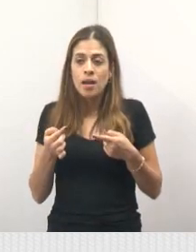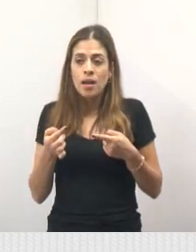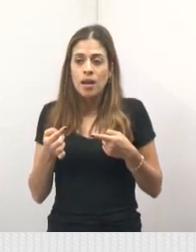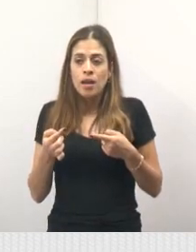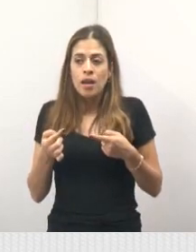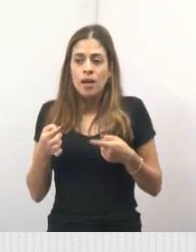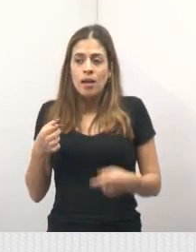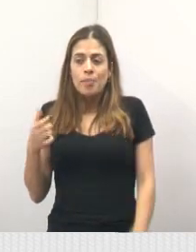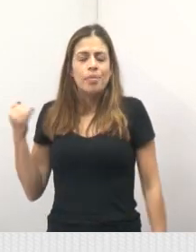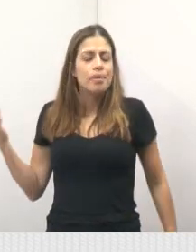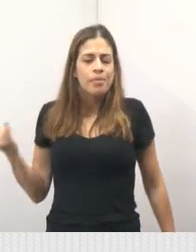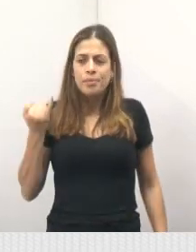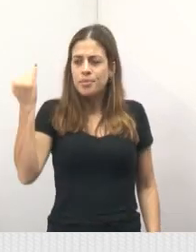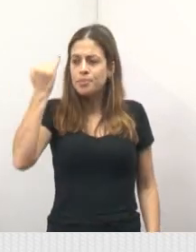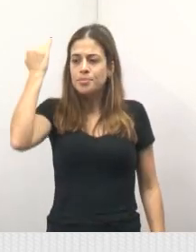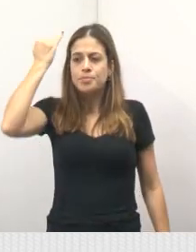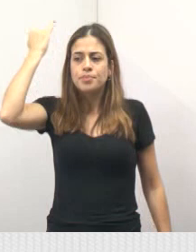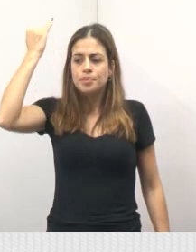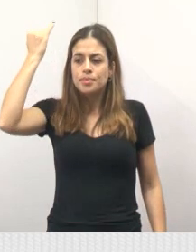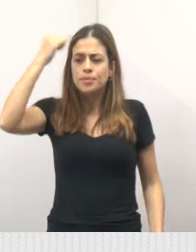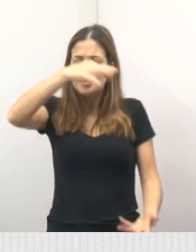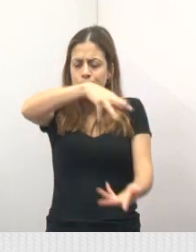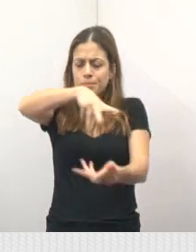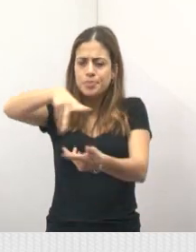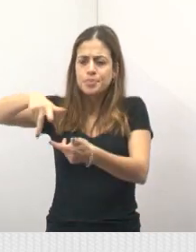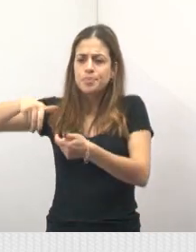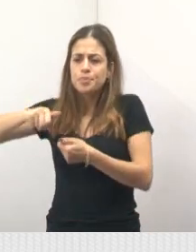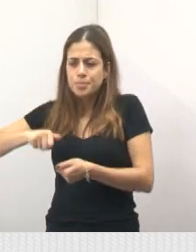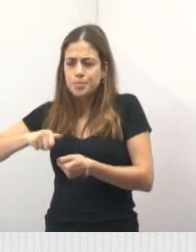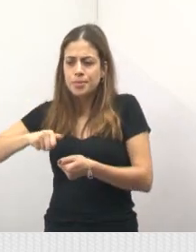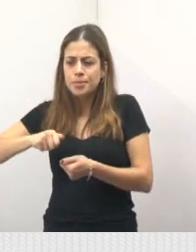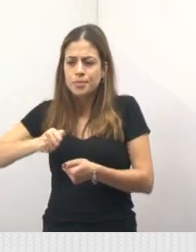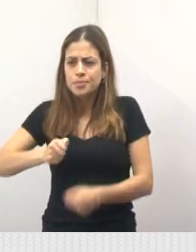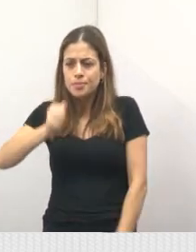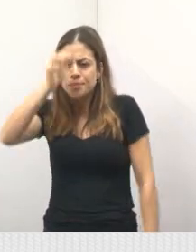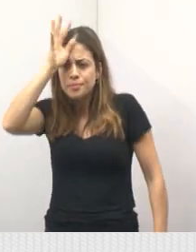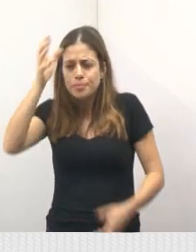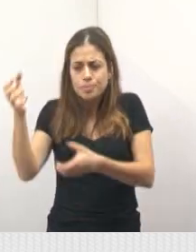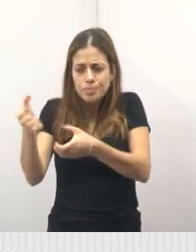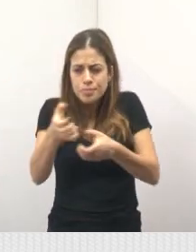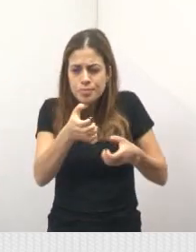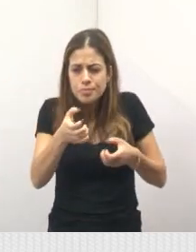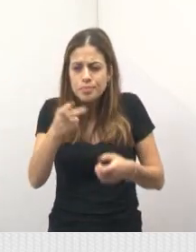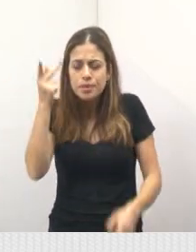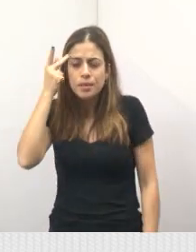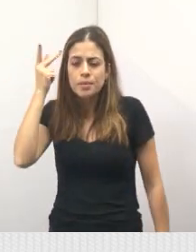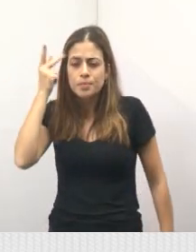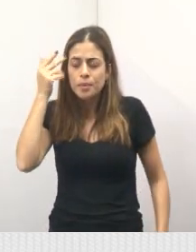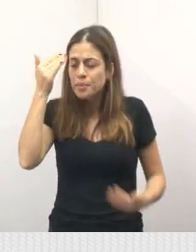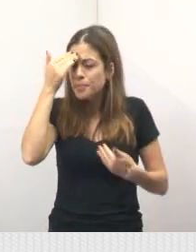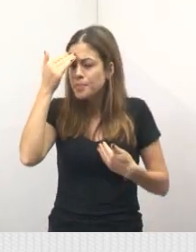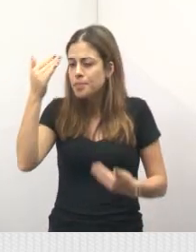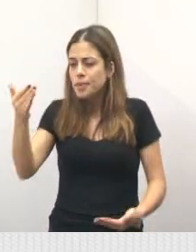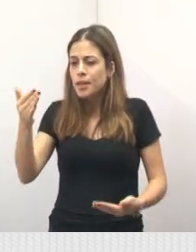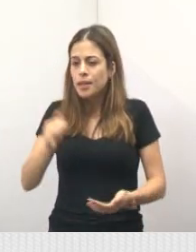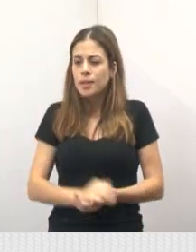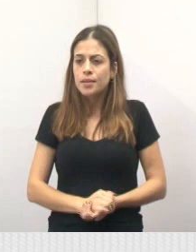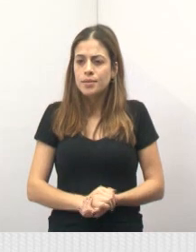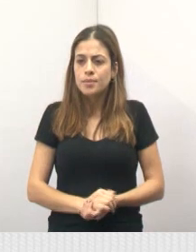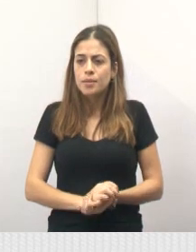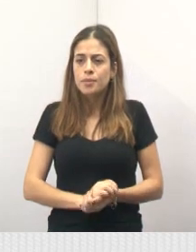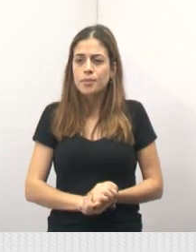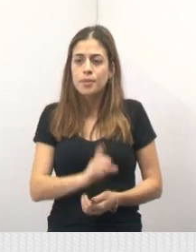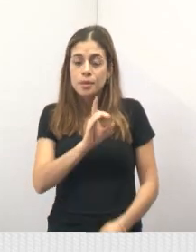tem uma importância internacional até o Corpo de Bombeiros de São Paulo. Então, muito obrigado e obrigado ao nosso deputado André do Prado do PL